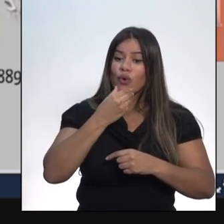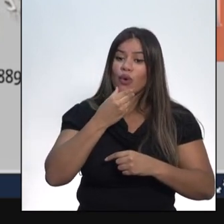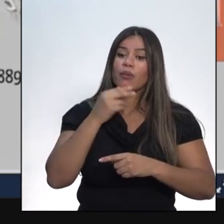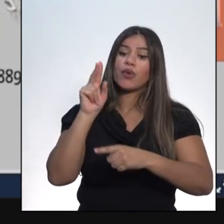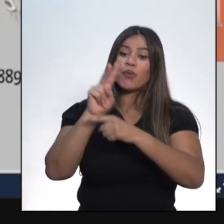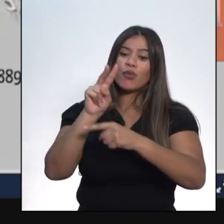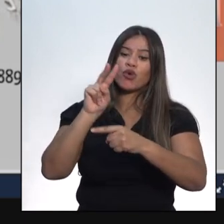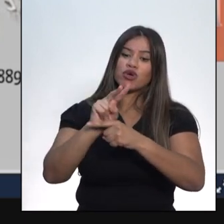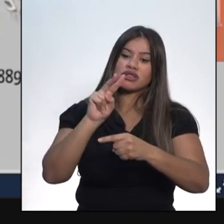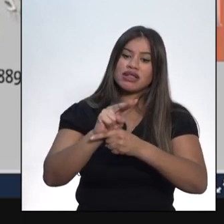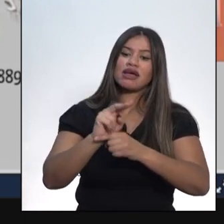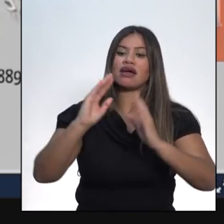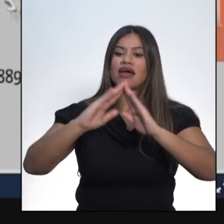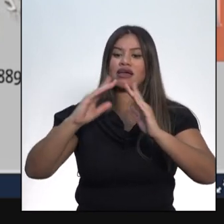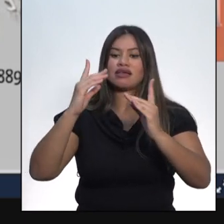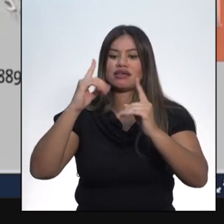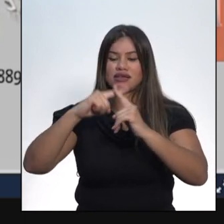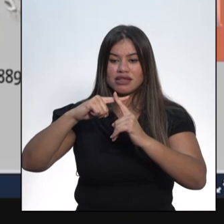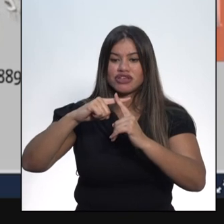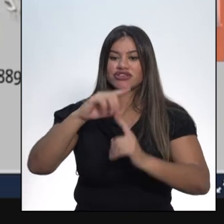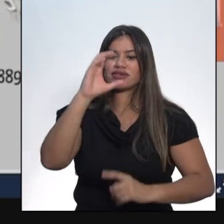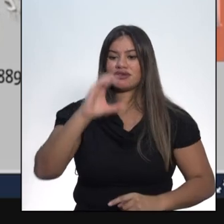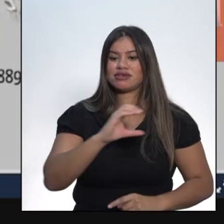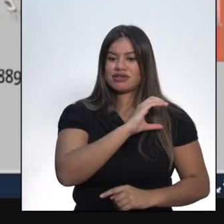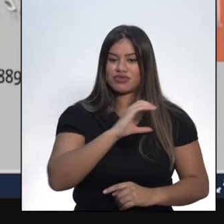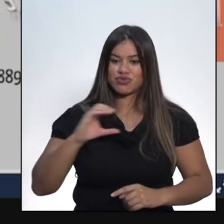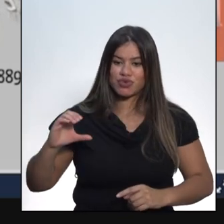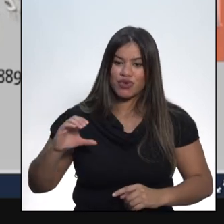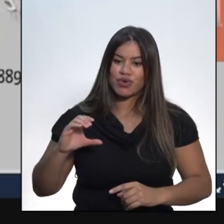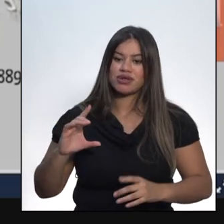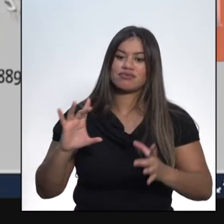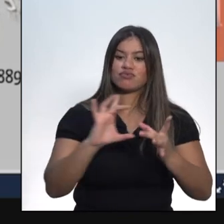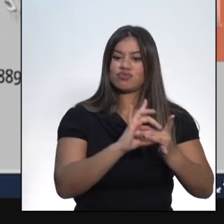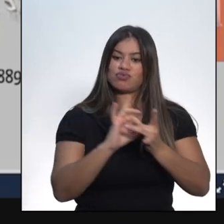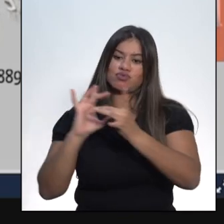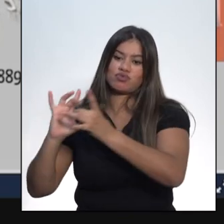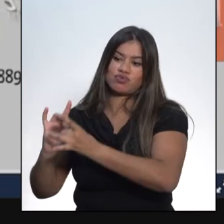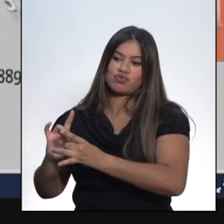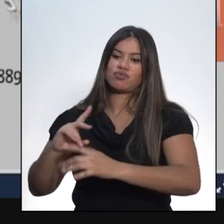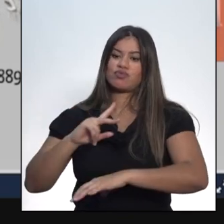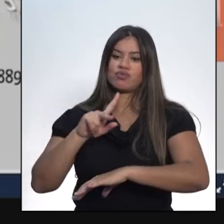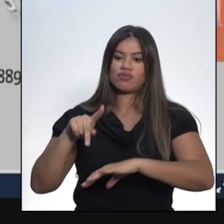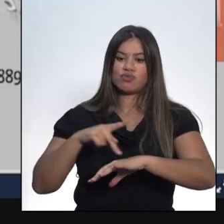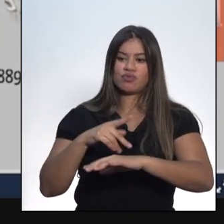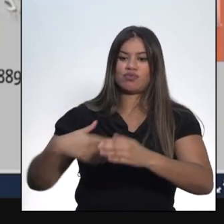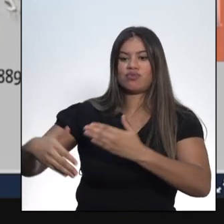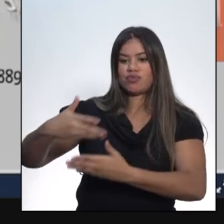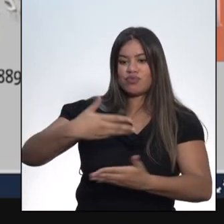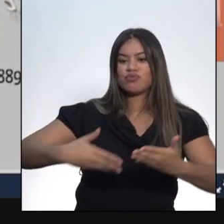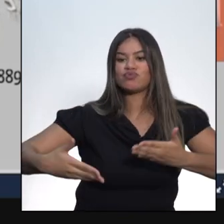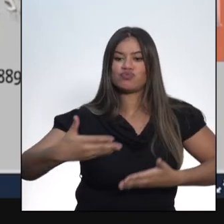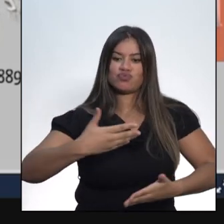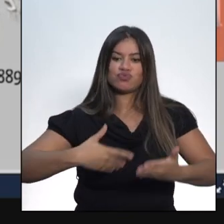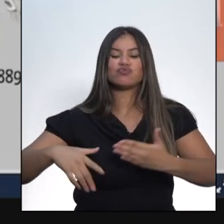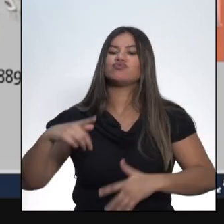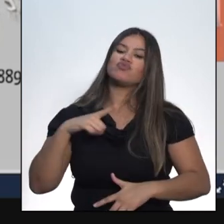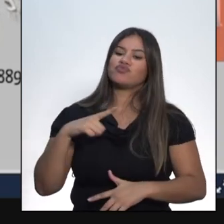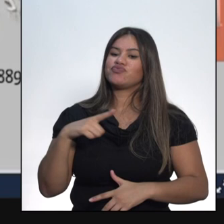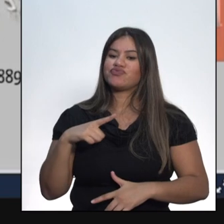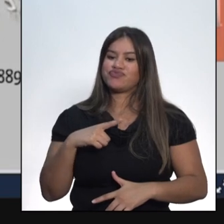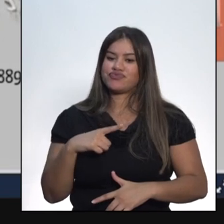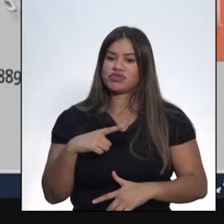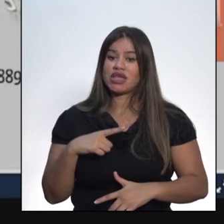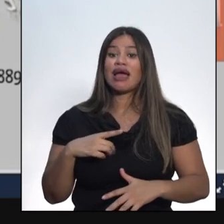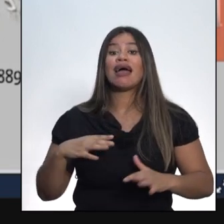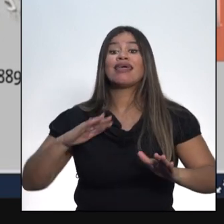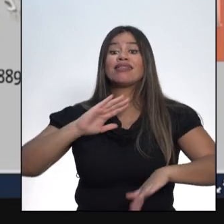ligação profunda entre a Igreja e o Estado durante o Império Brasileiro. Essa relação mudou durante